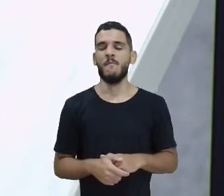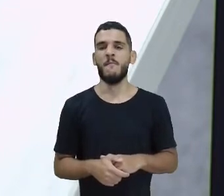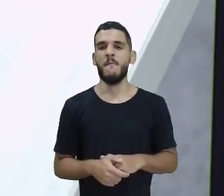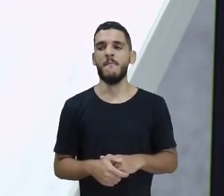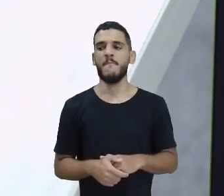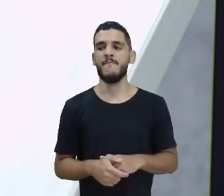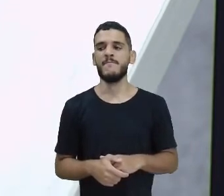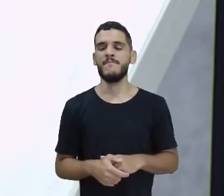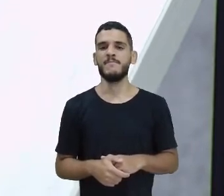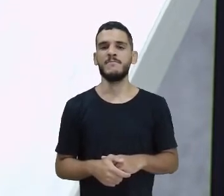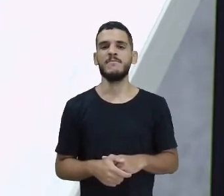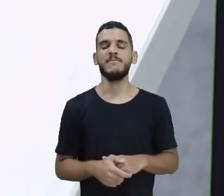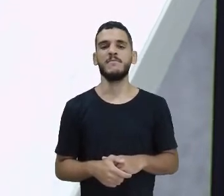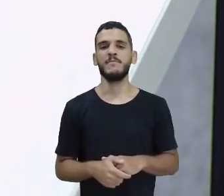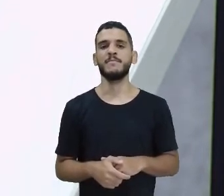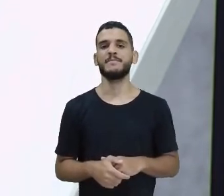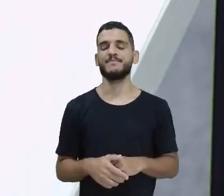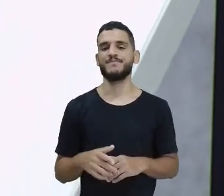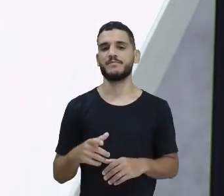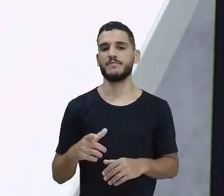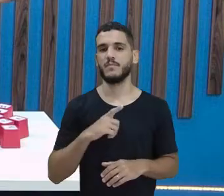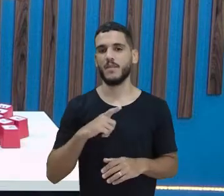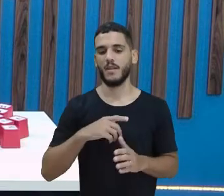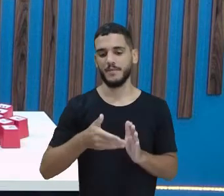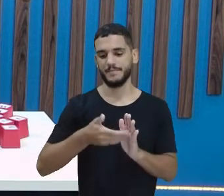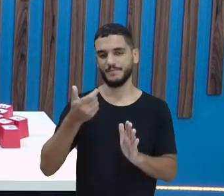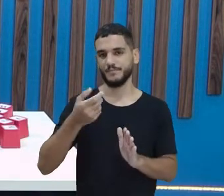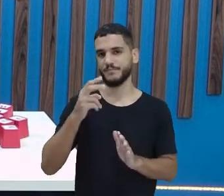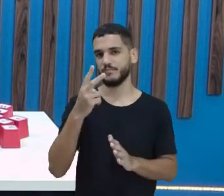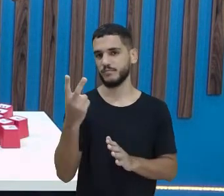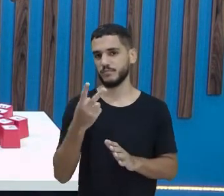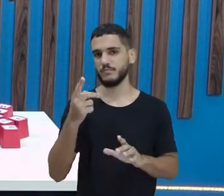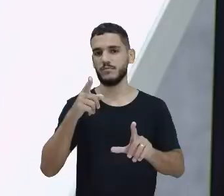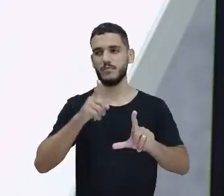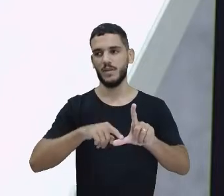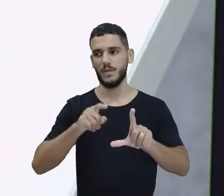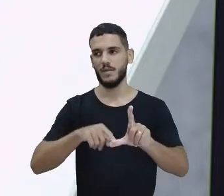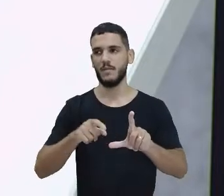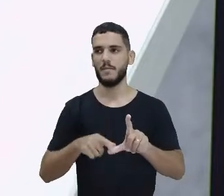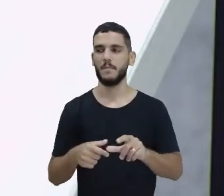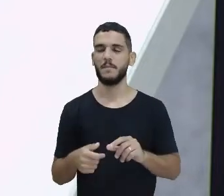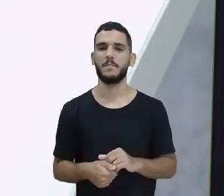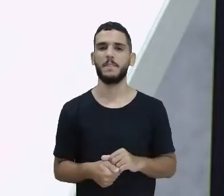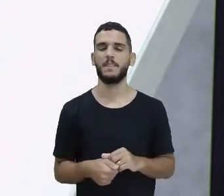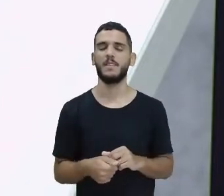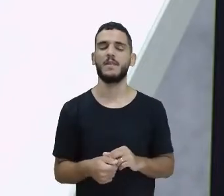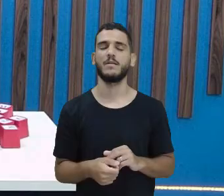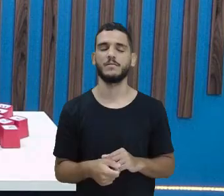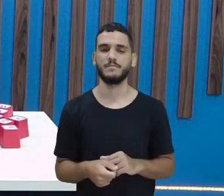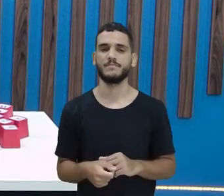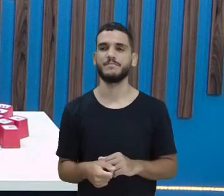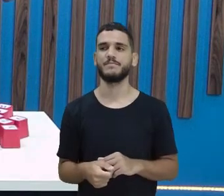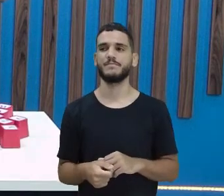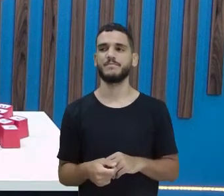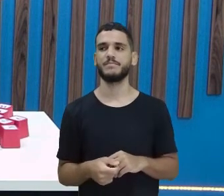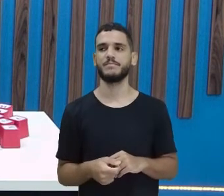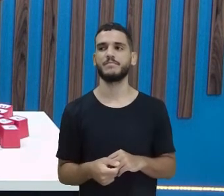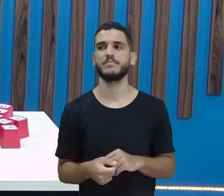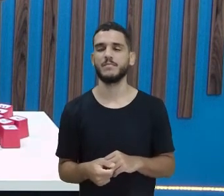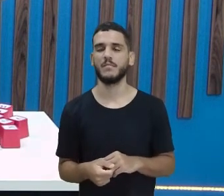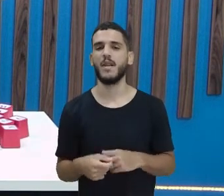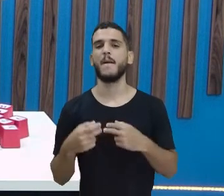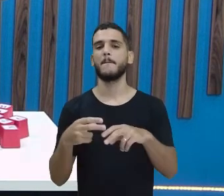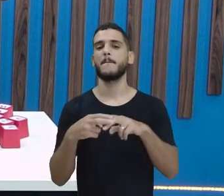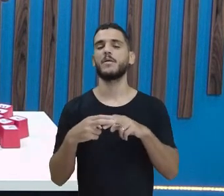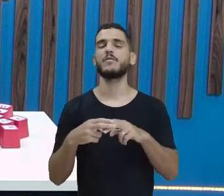Ela tira essas duas letras. E pra ela, ela escreveu a palavra bola. Por quê? Porque ela